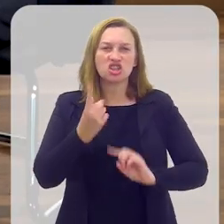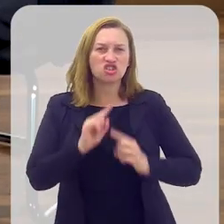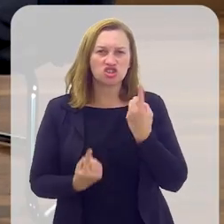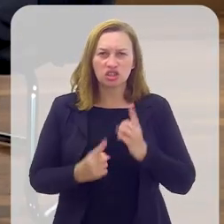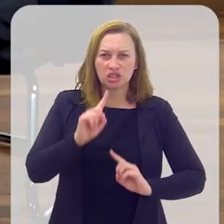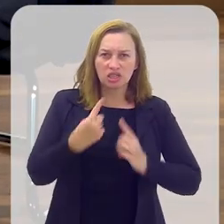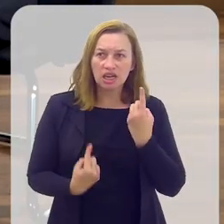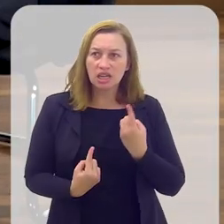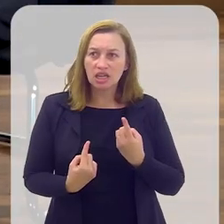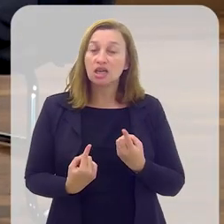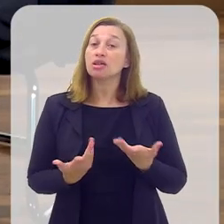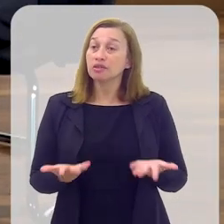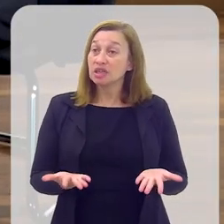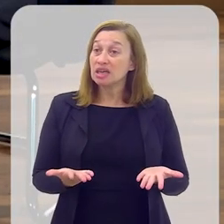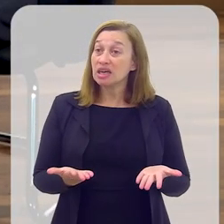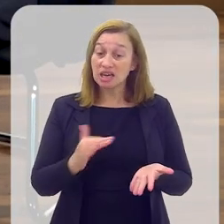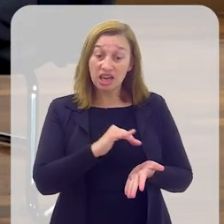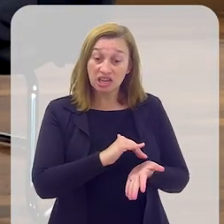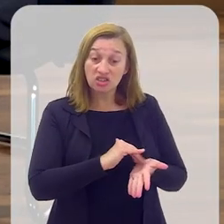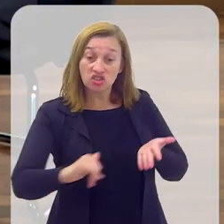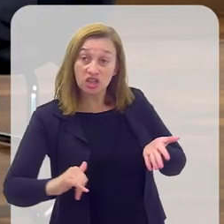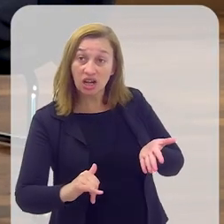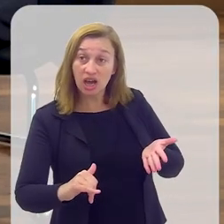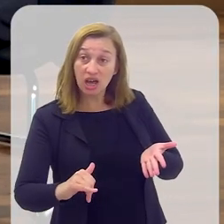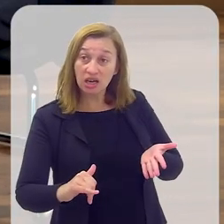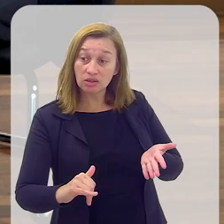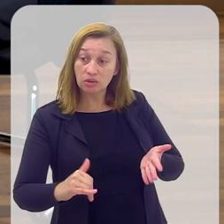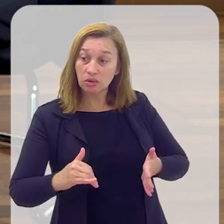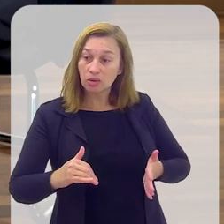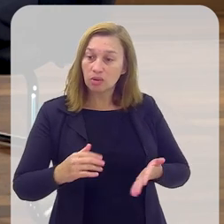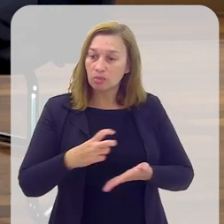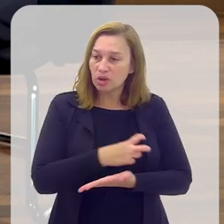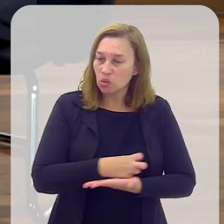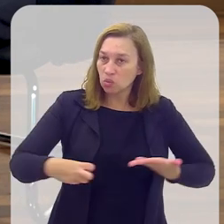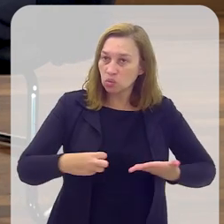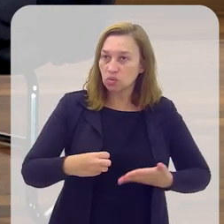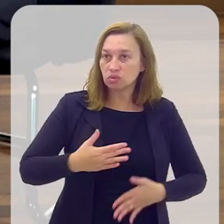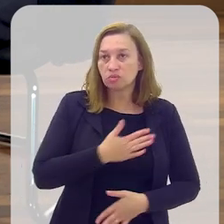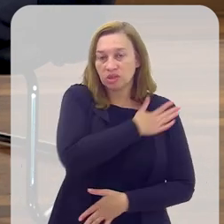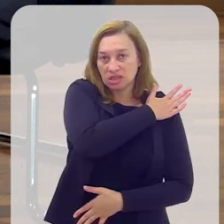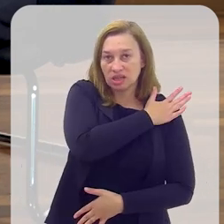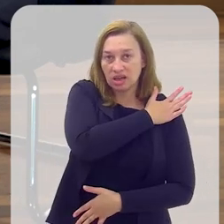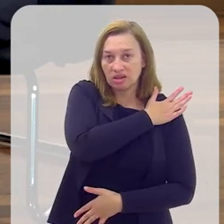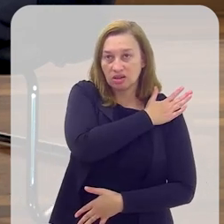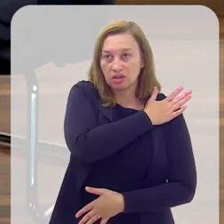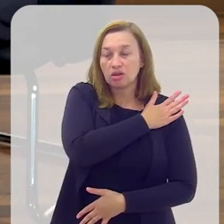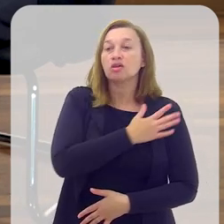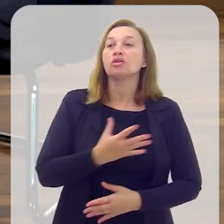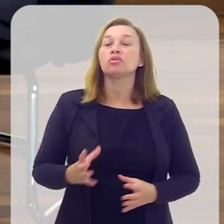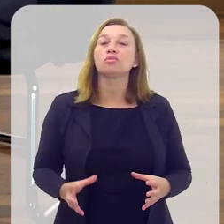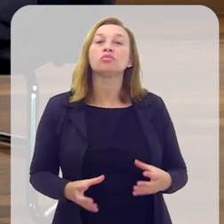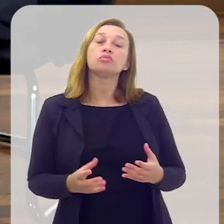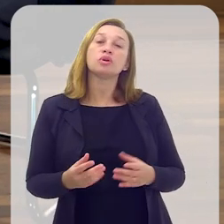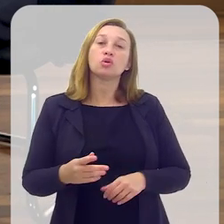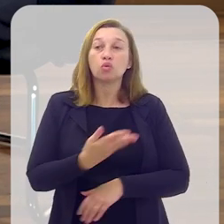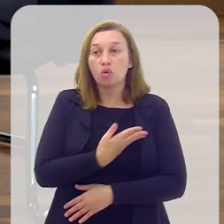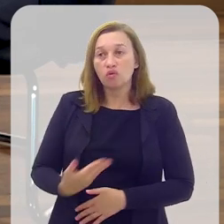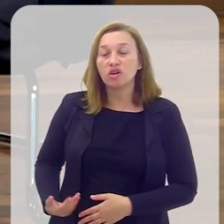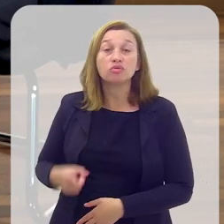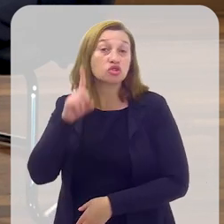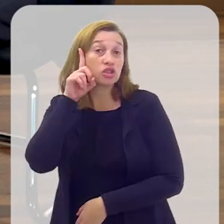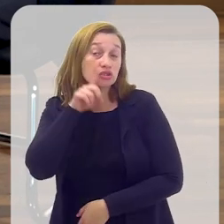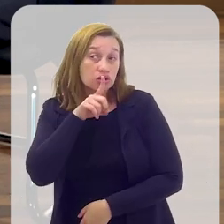chileno, e que é derrubado por um golpe militar financiado pelo governo americano, financiado pelos Estados Unidos.